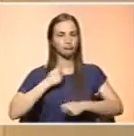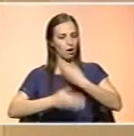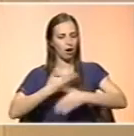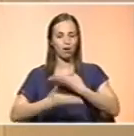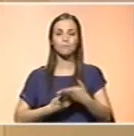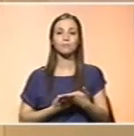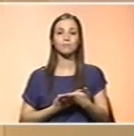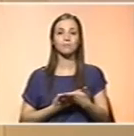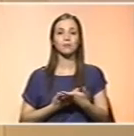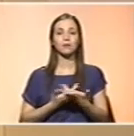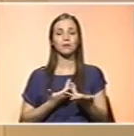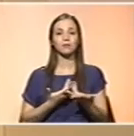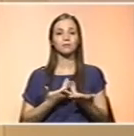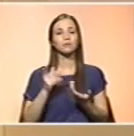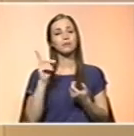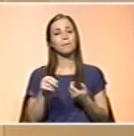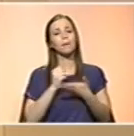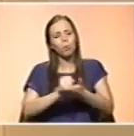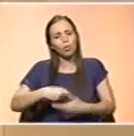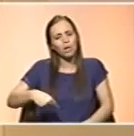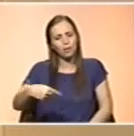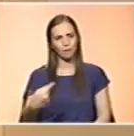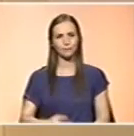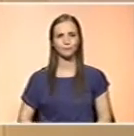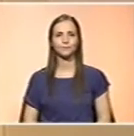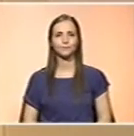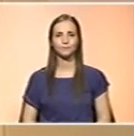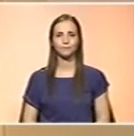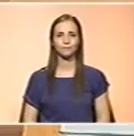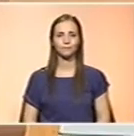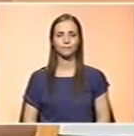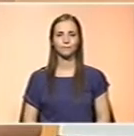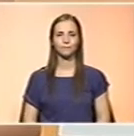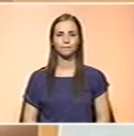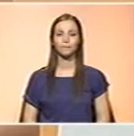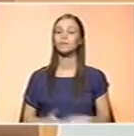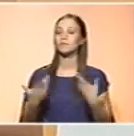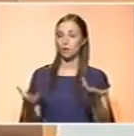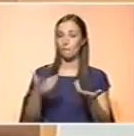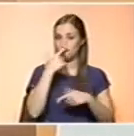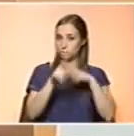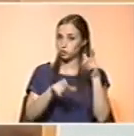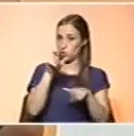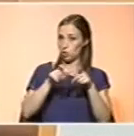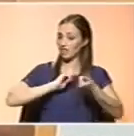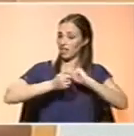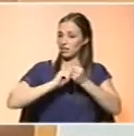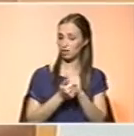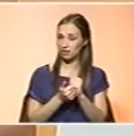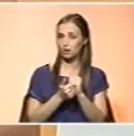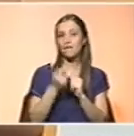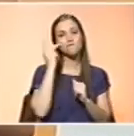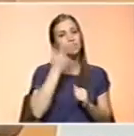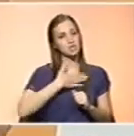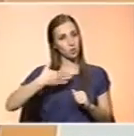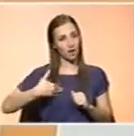mesmo para apoio no dia-a-dia. Portanto, ou são pessoas que são atletas, levam uma vida saudável,